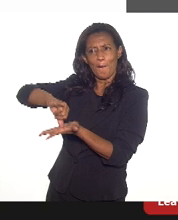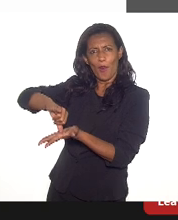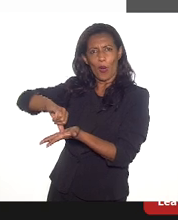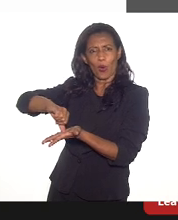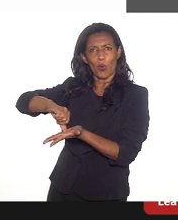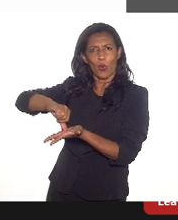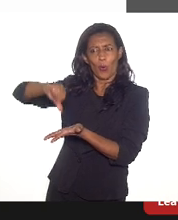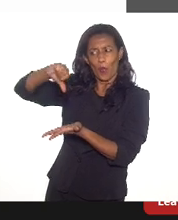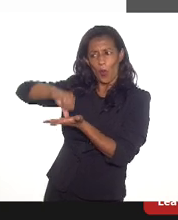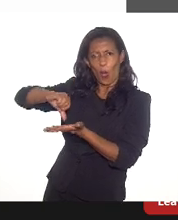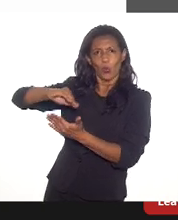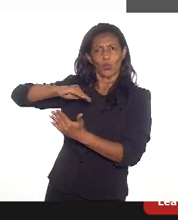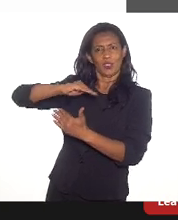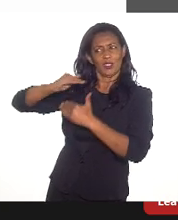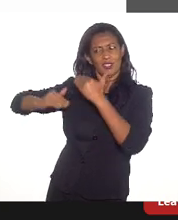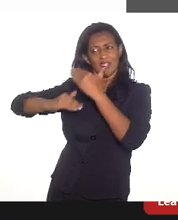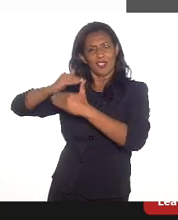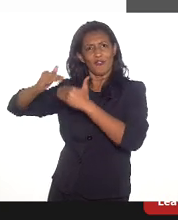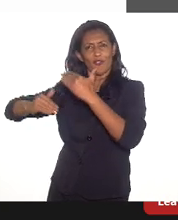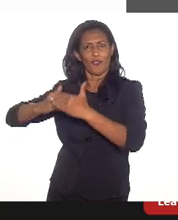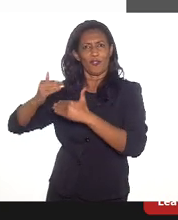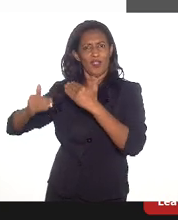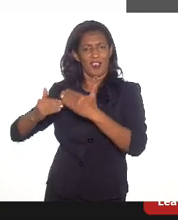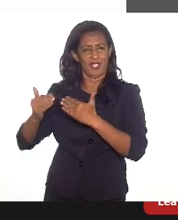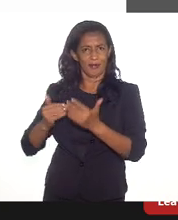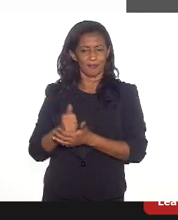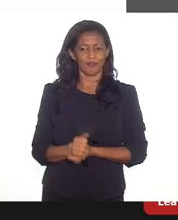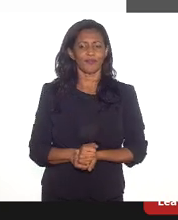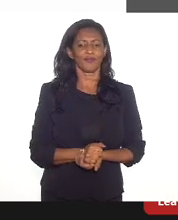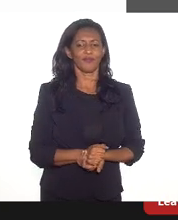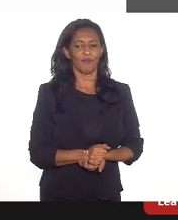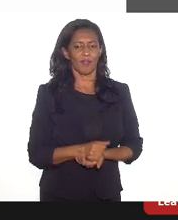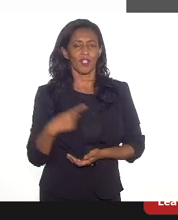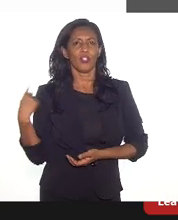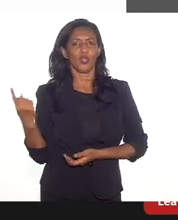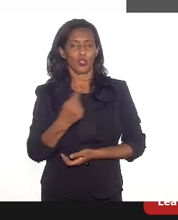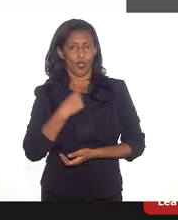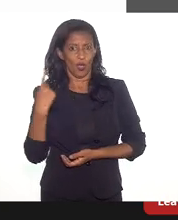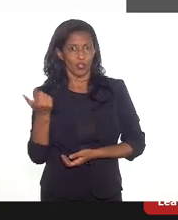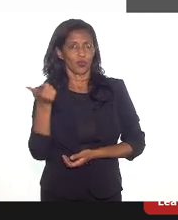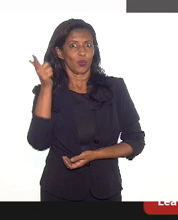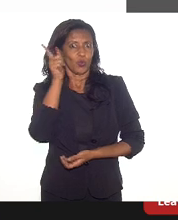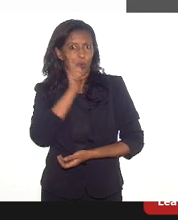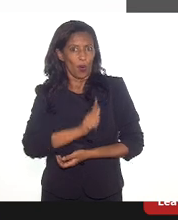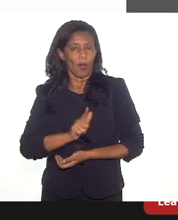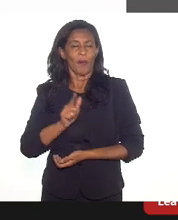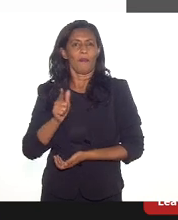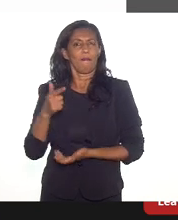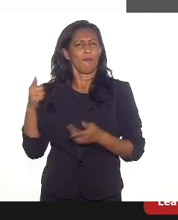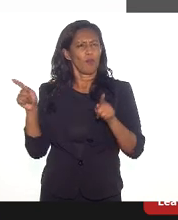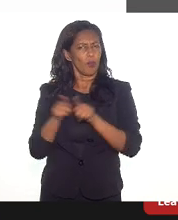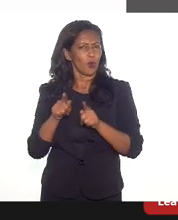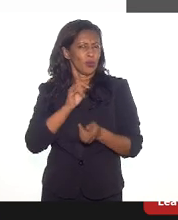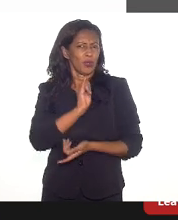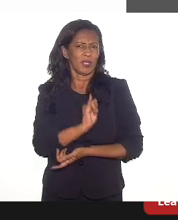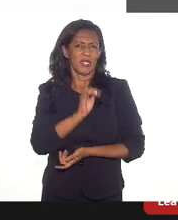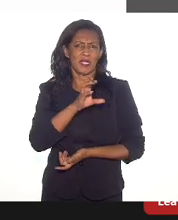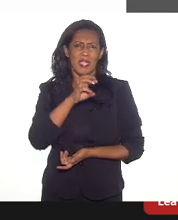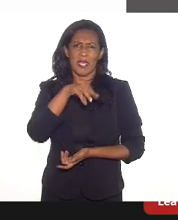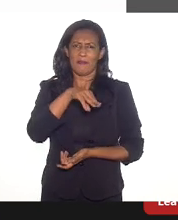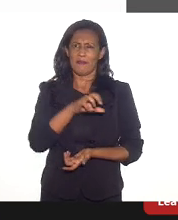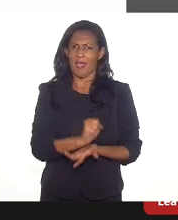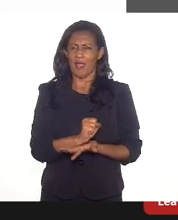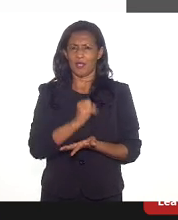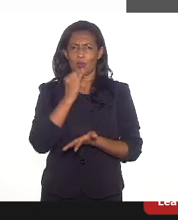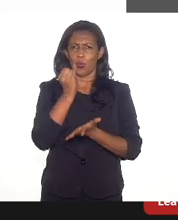desenvolverem no entorno desses quatro eixos que foram colocados, nós vamos gerar bastante receita e, mais importante,